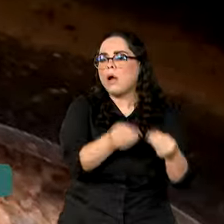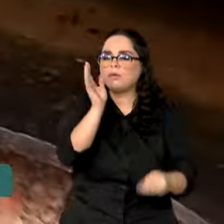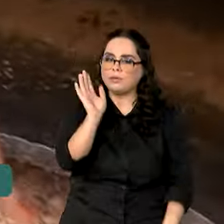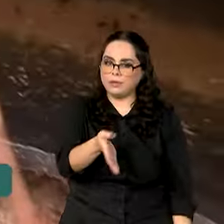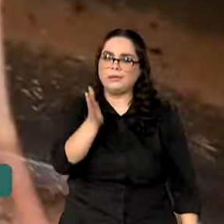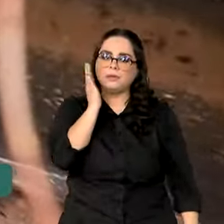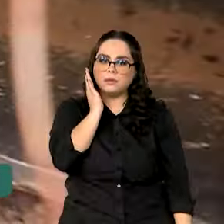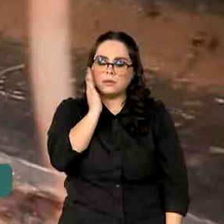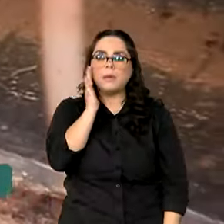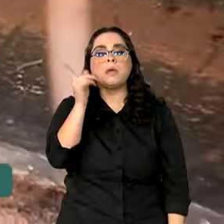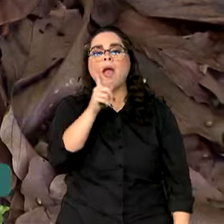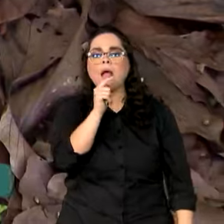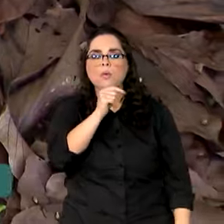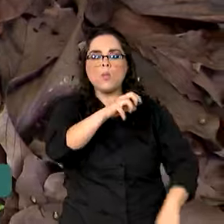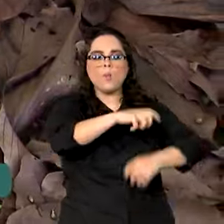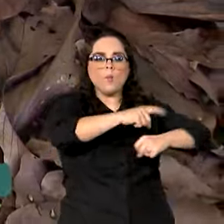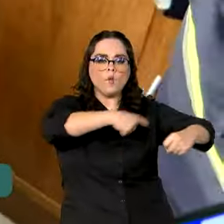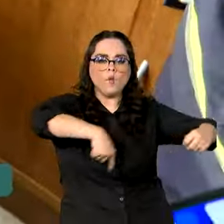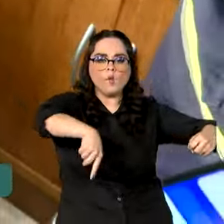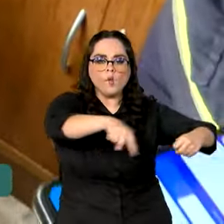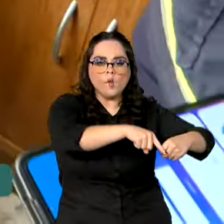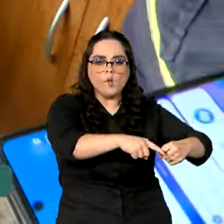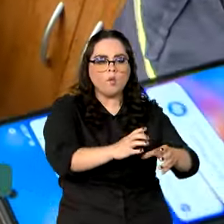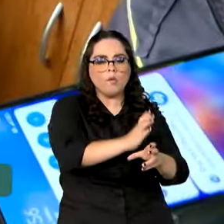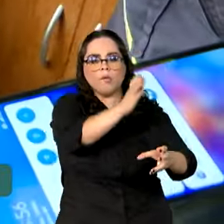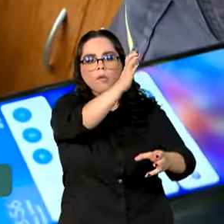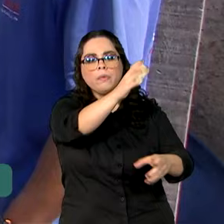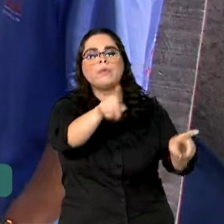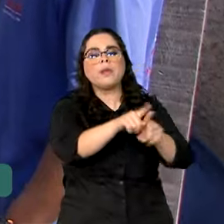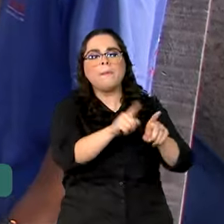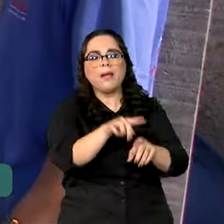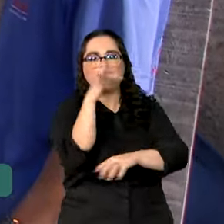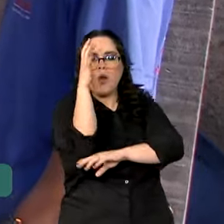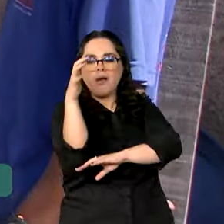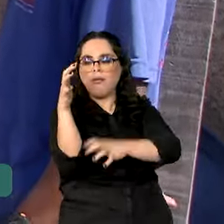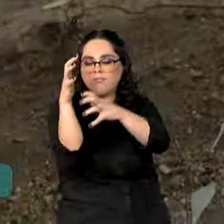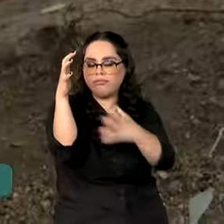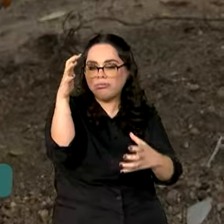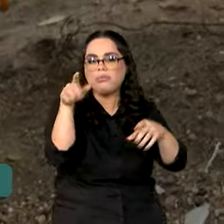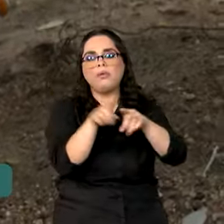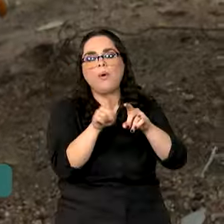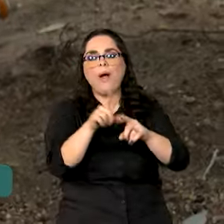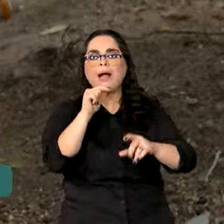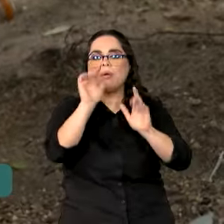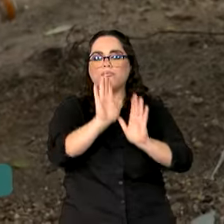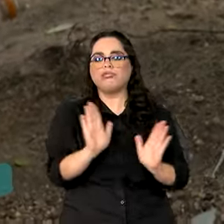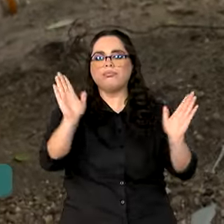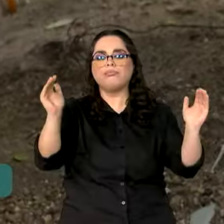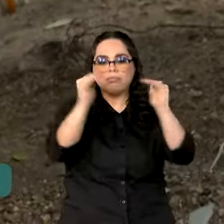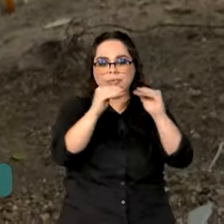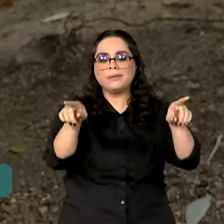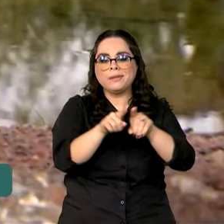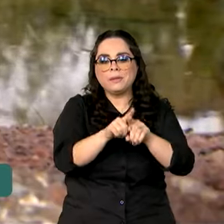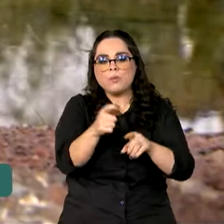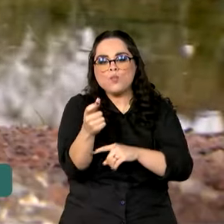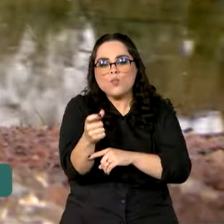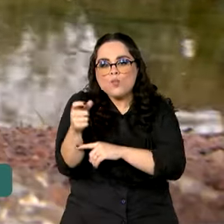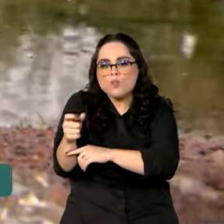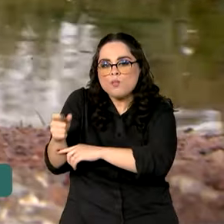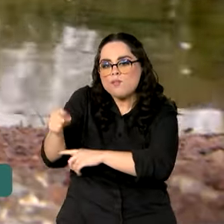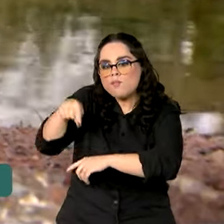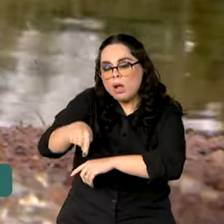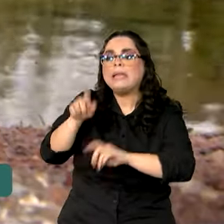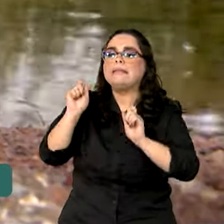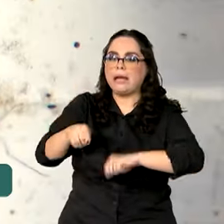Não deixar água parada em pneus, garrafas, vasos de plantas, caixas d'água. Até uma tampinha de plástico pode